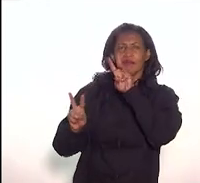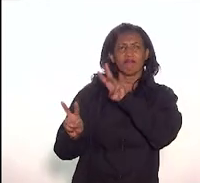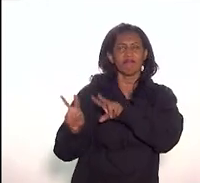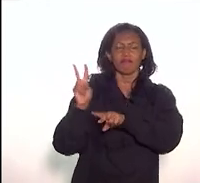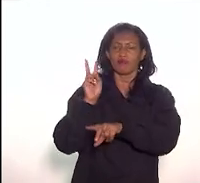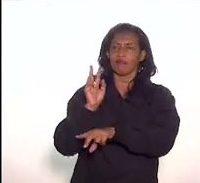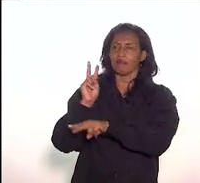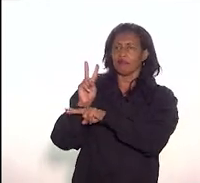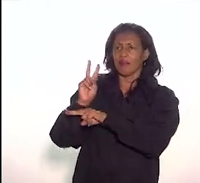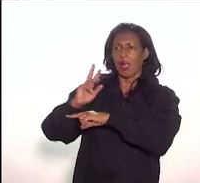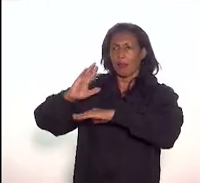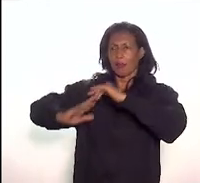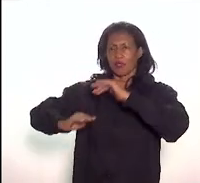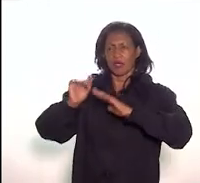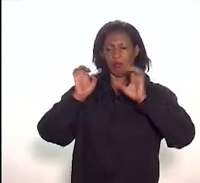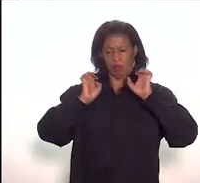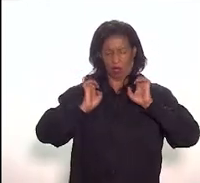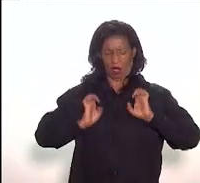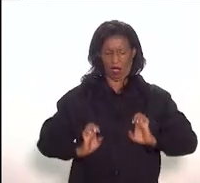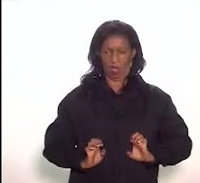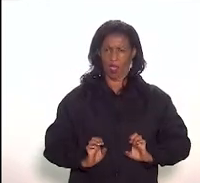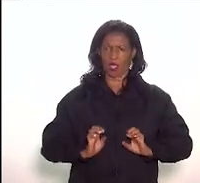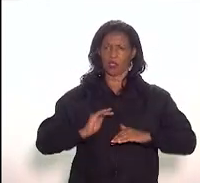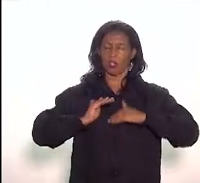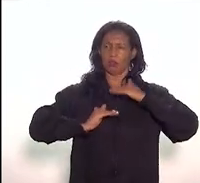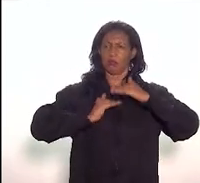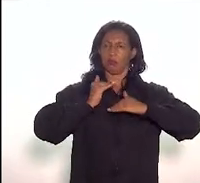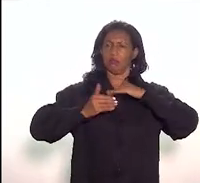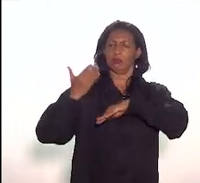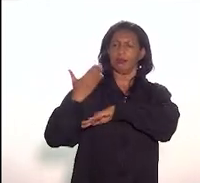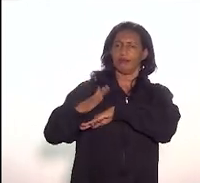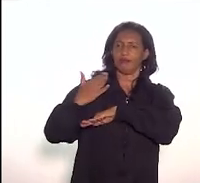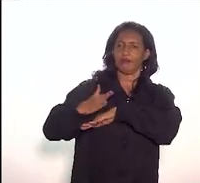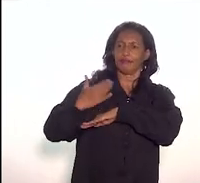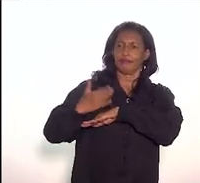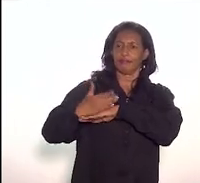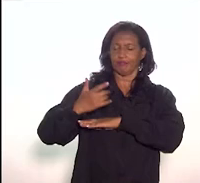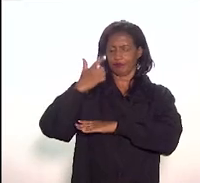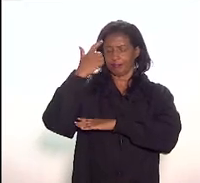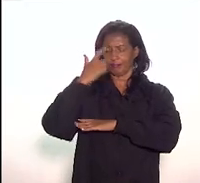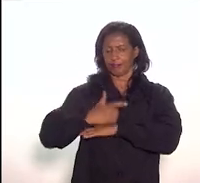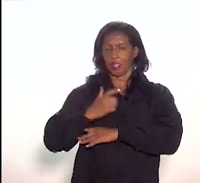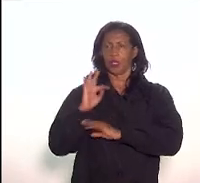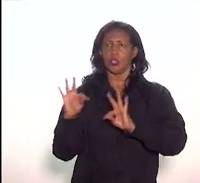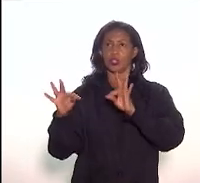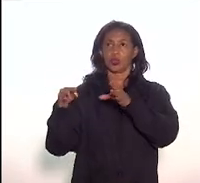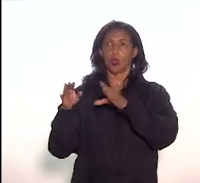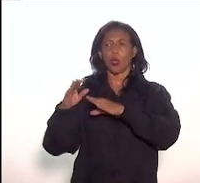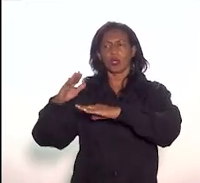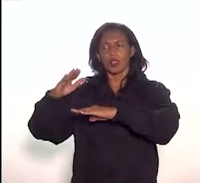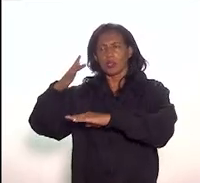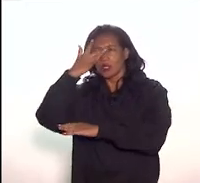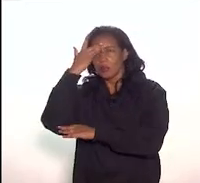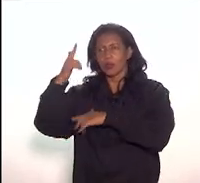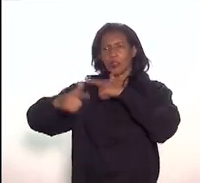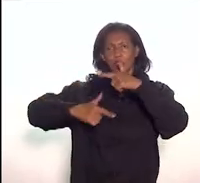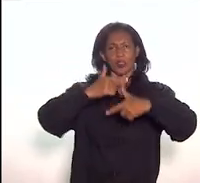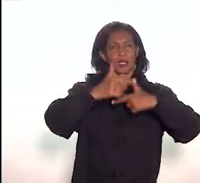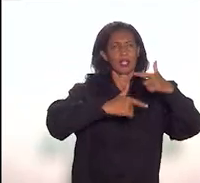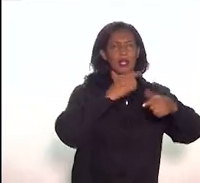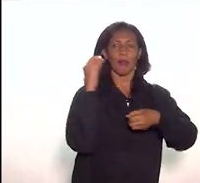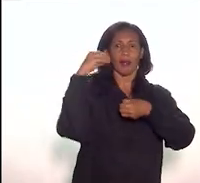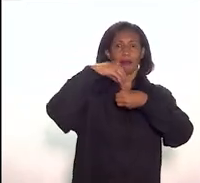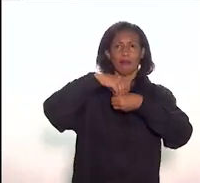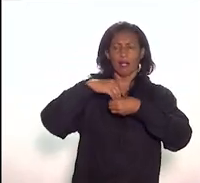exercício profissional ético, bem como desenvolve atividades que visam a integração de todos os profissionais que atuam nos